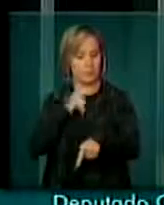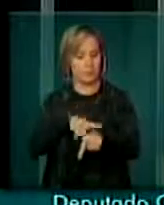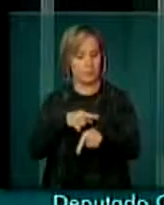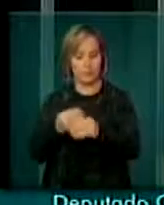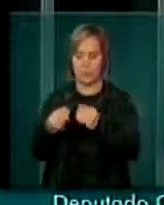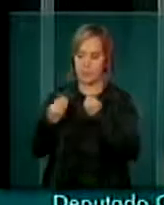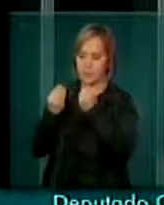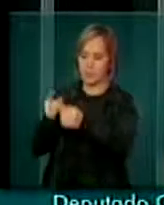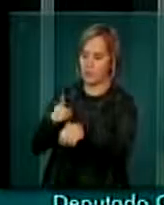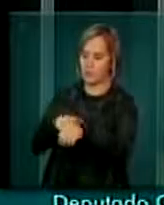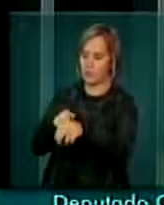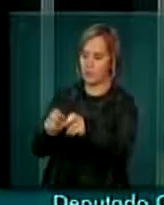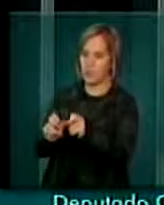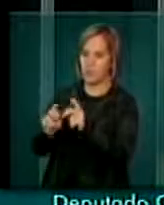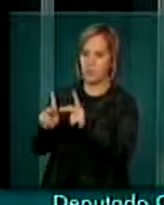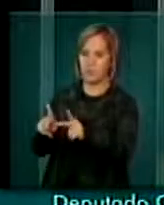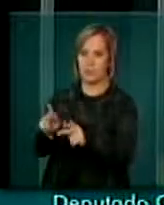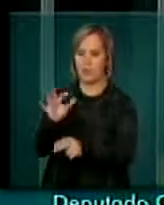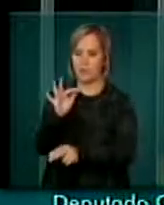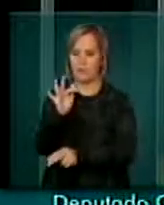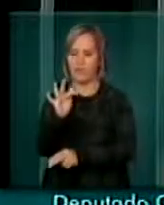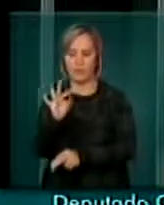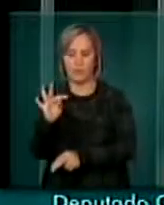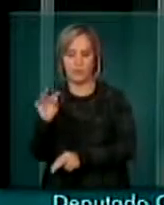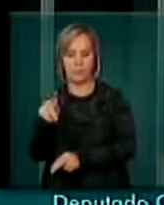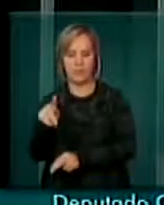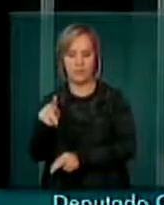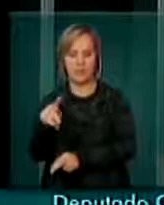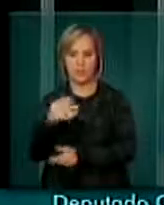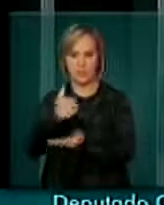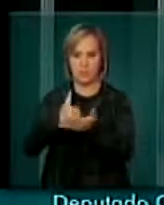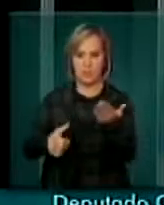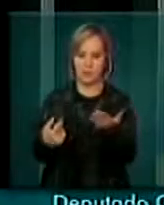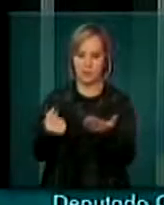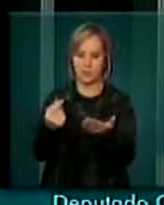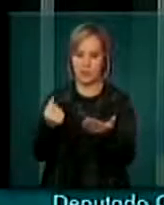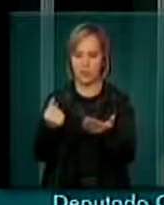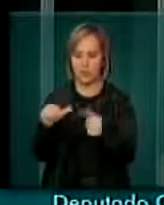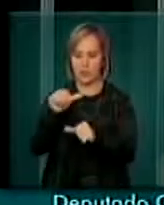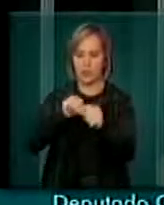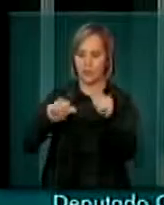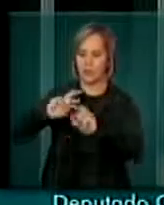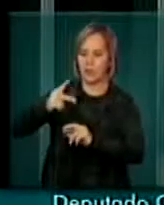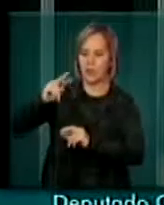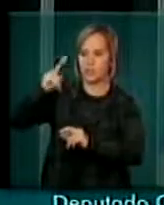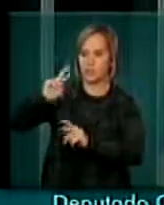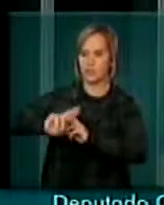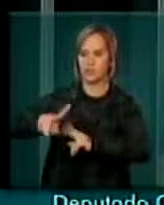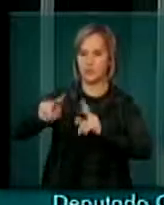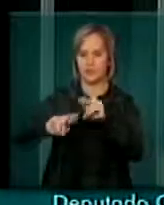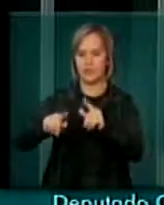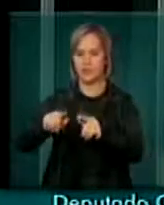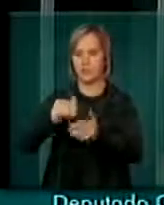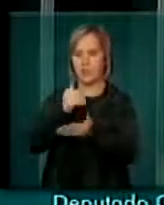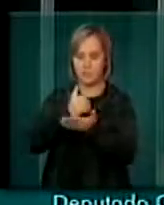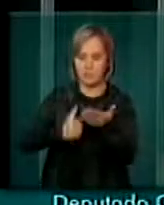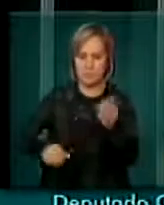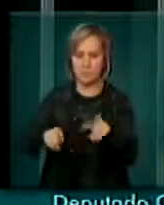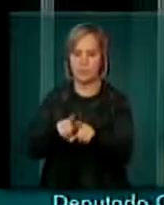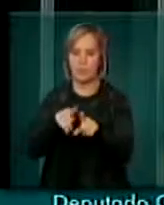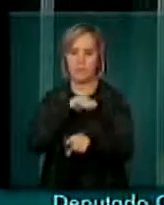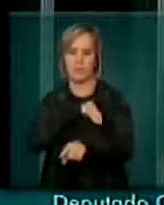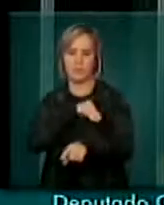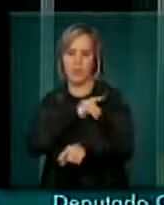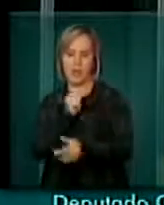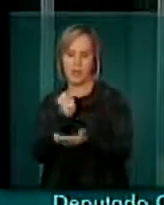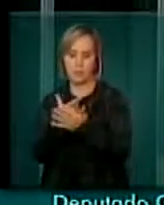aposentadoria, o fator previdenciário penaliza o trabalhador. O índice de reajuste diferenciado penaliza o trabalhador, o que vem provocando o achatamento do